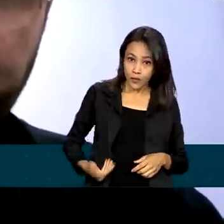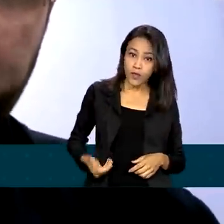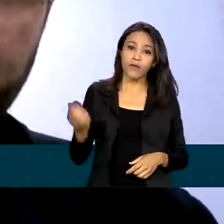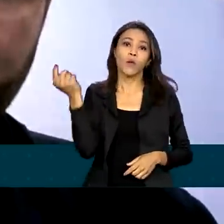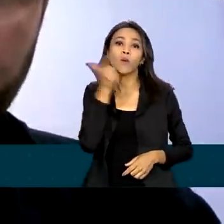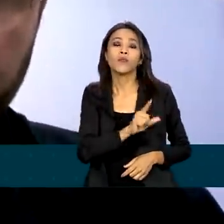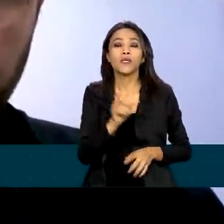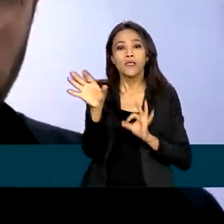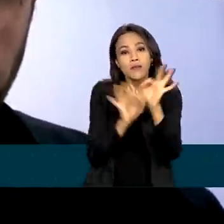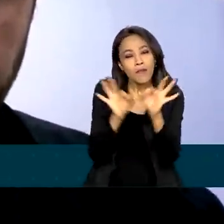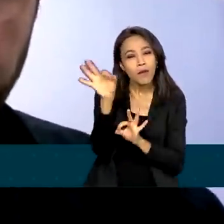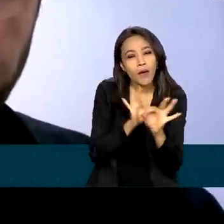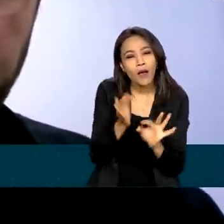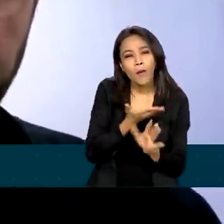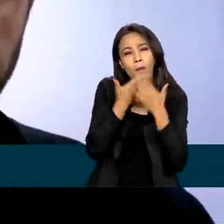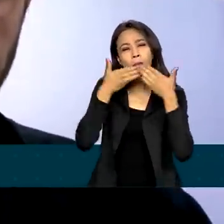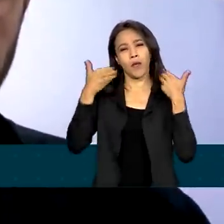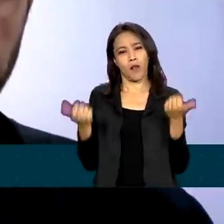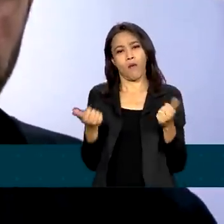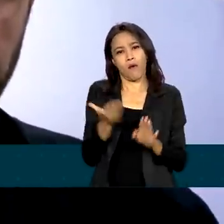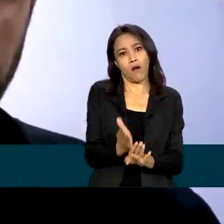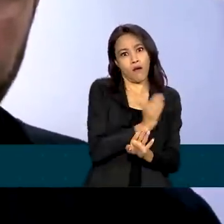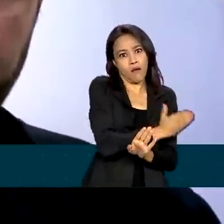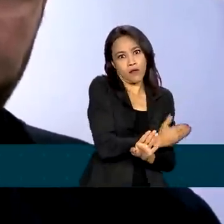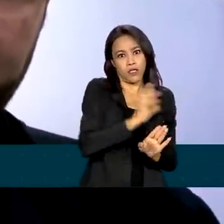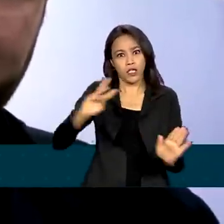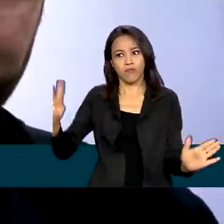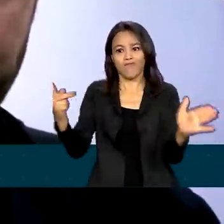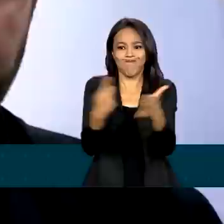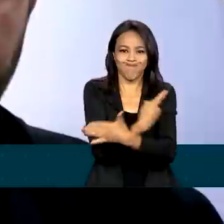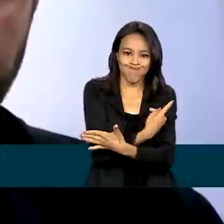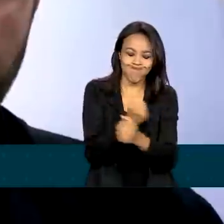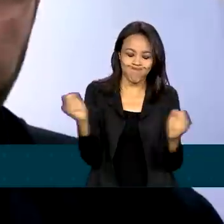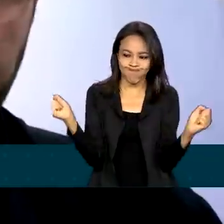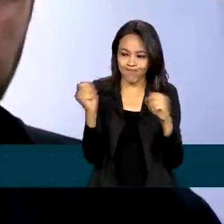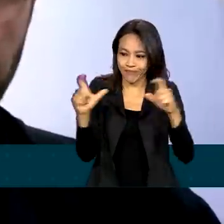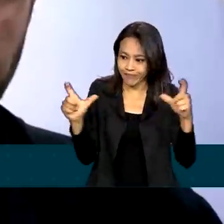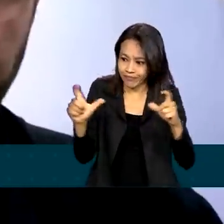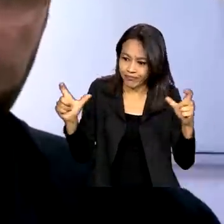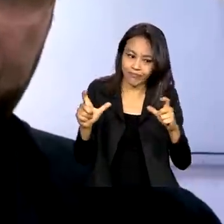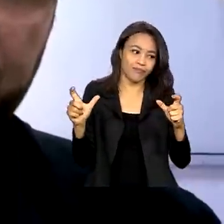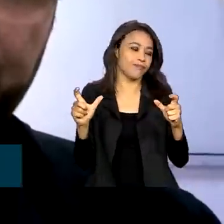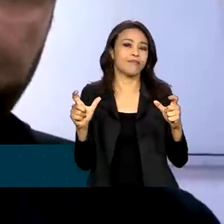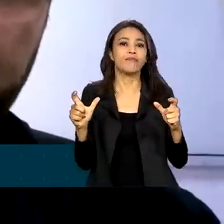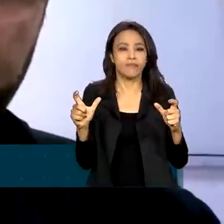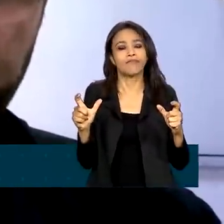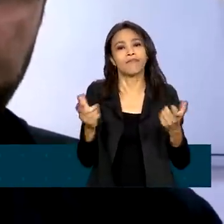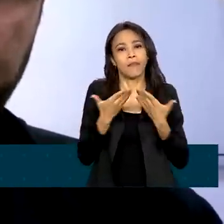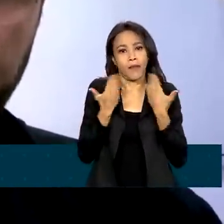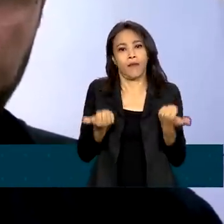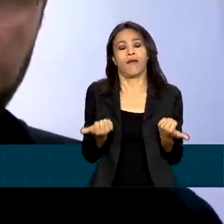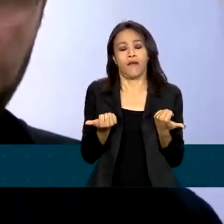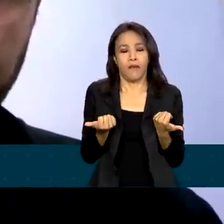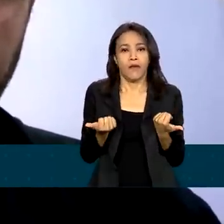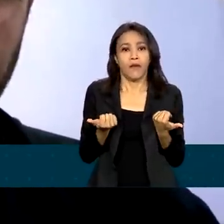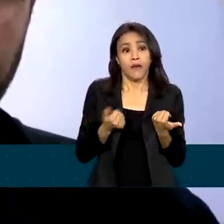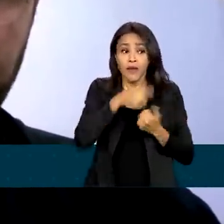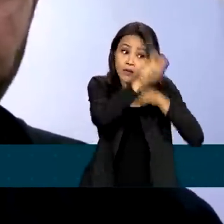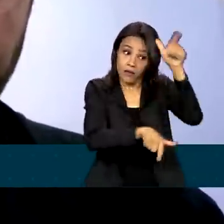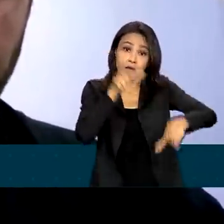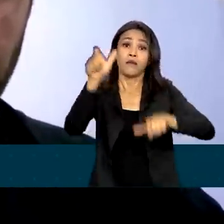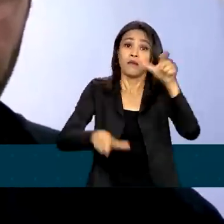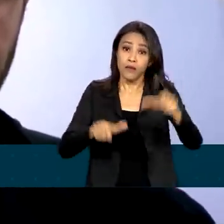melhor para fazer um plano de contingência e preparar melhor para esse tipo de evento e a população ser menos